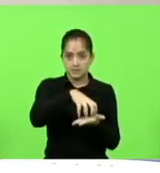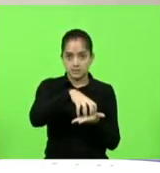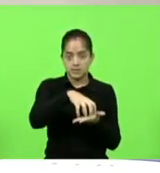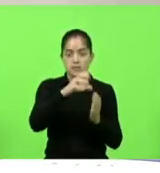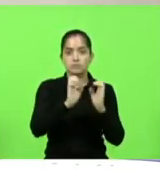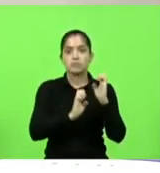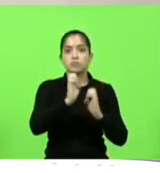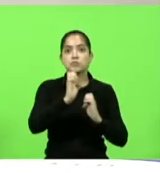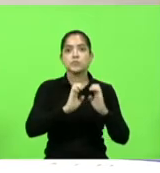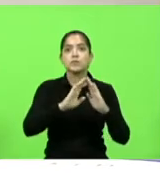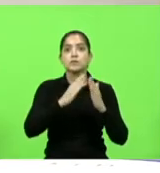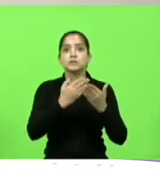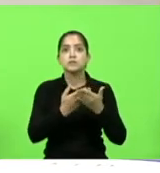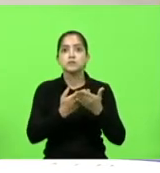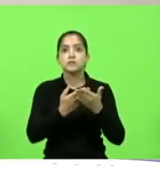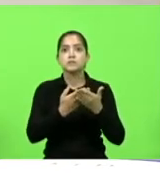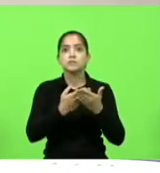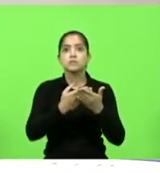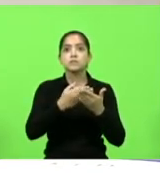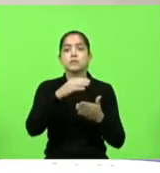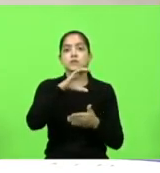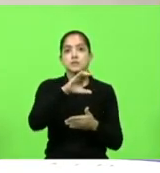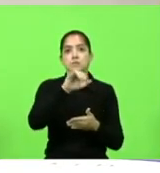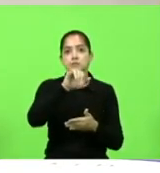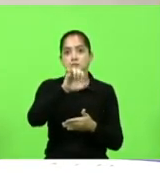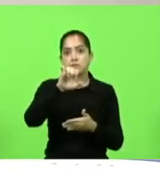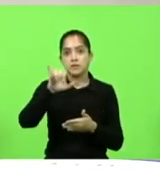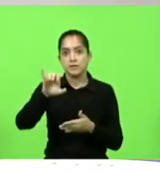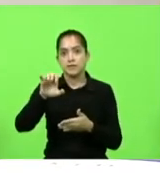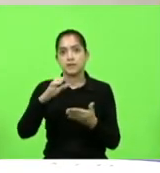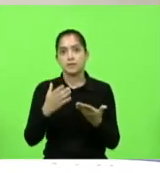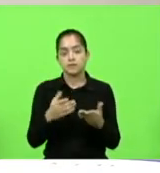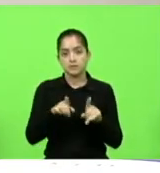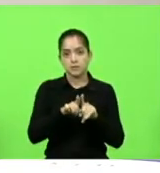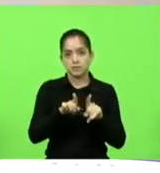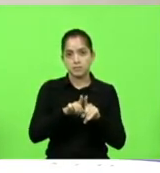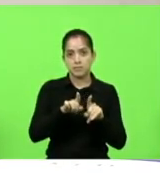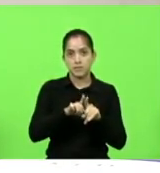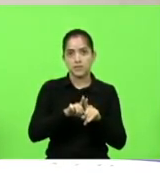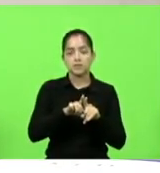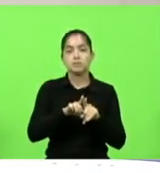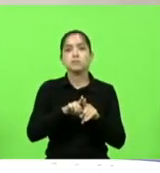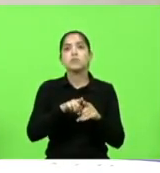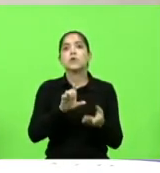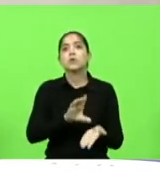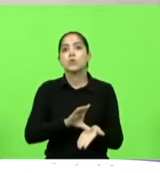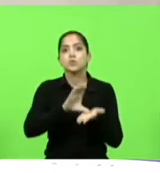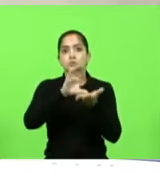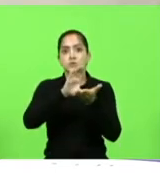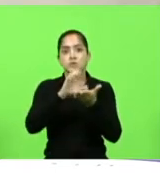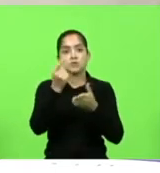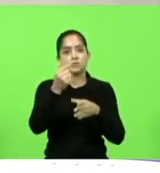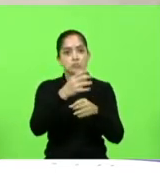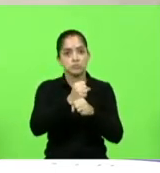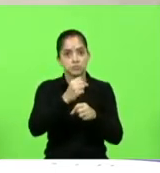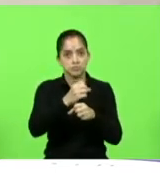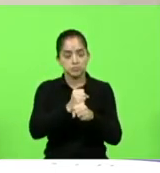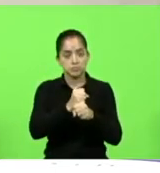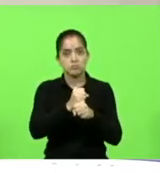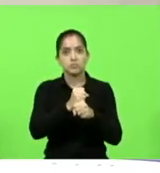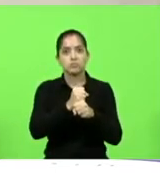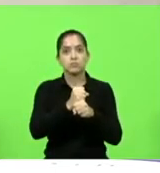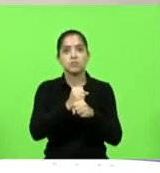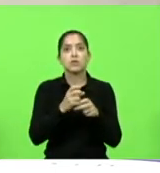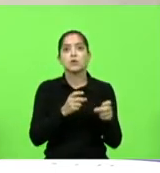Escolas, CIE, Conselho Regional de Contabilidade de Santa Catarina, Federação do Comércio de Bens, Serviços e